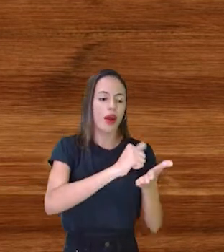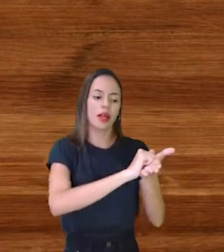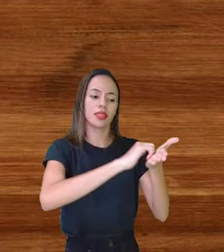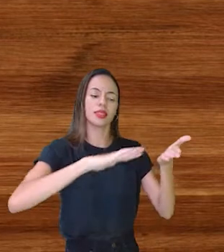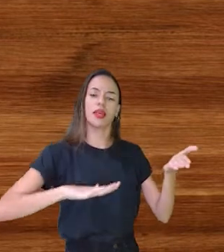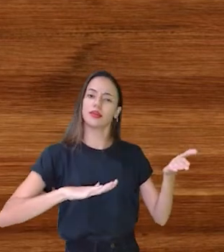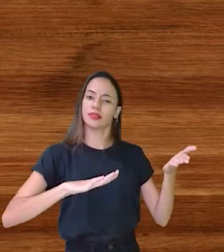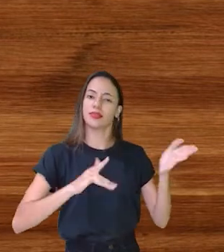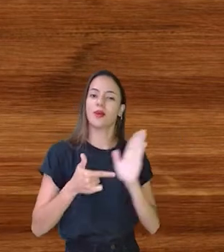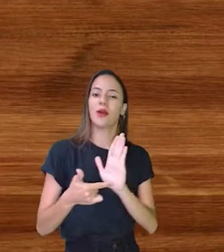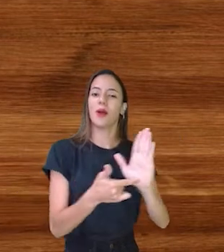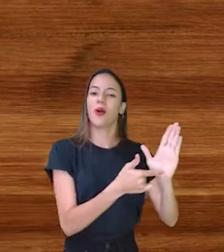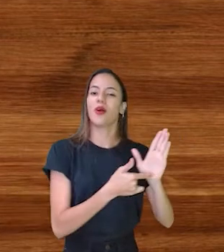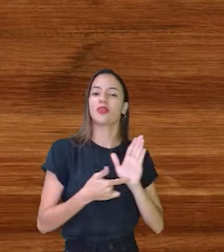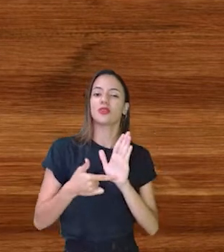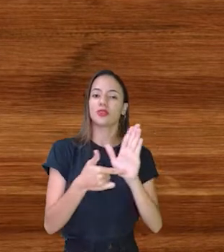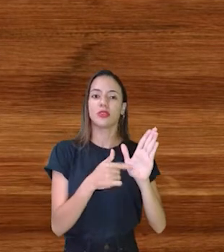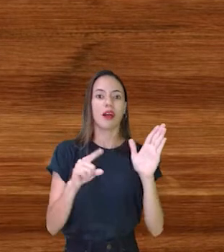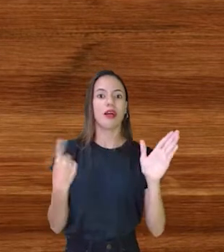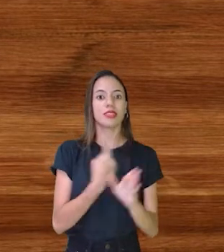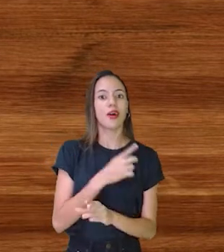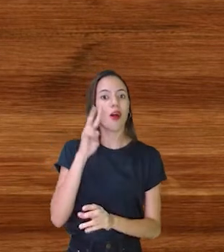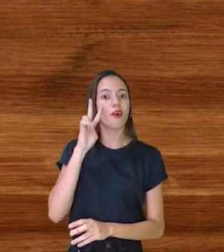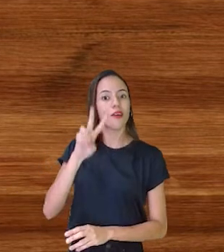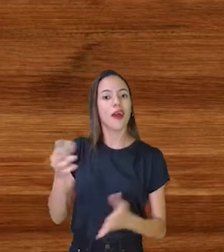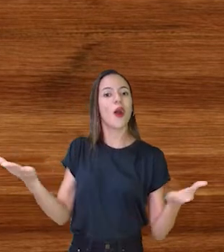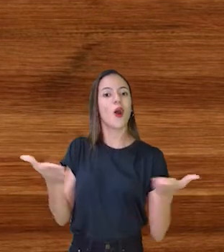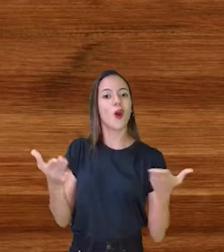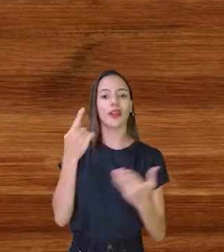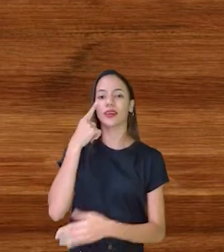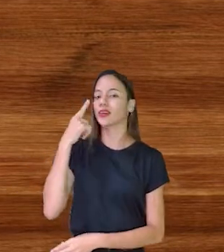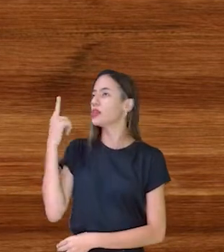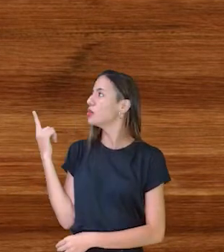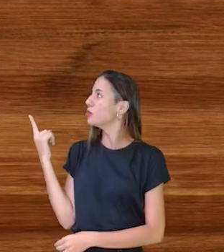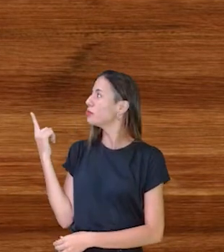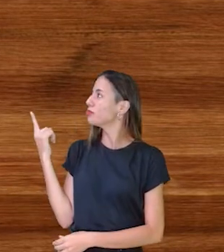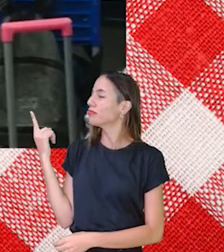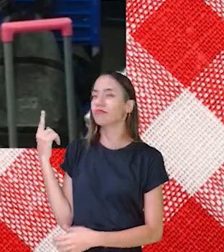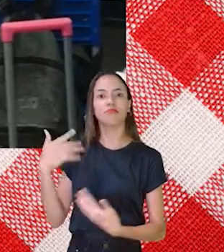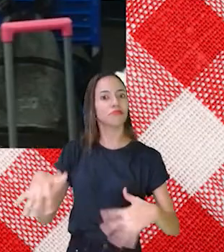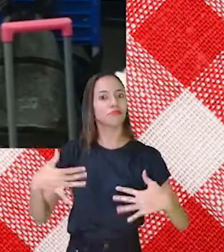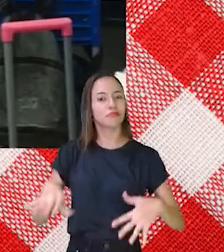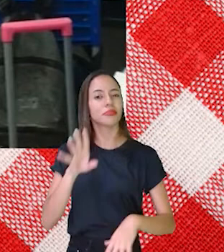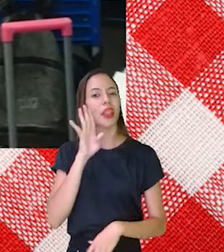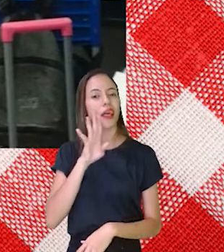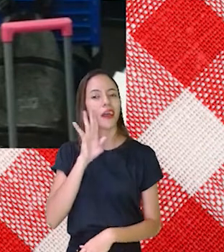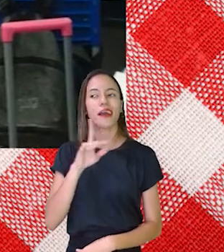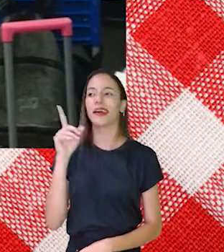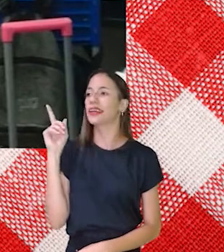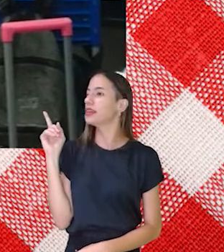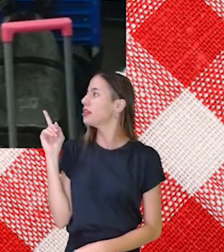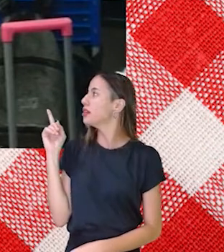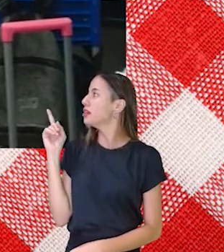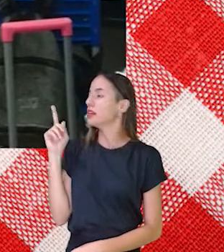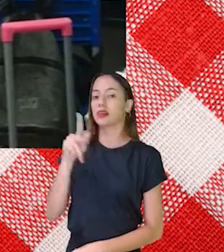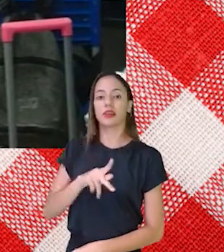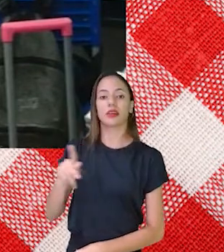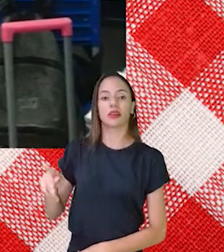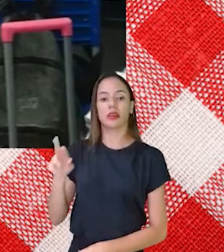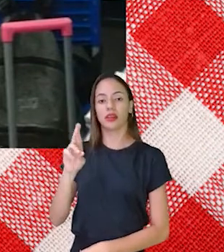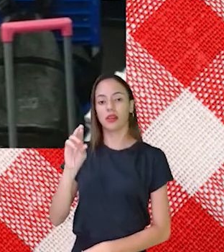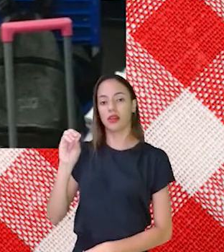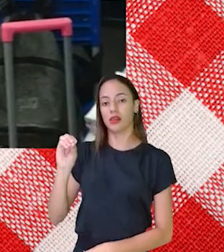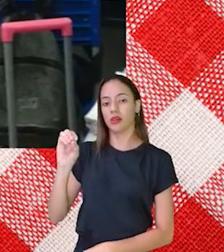trouxe aí Para a gente Poder conferir Esse trabalho Maravilhoso Olha só gente Como ficou legal Essa é a professora